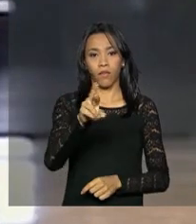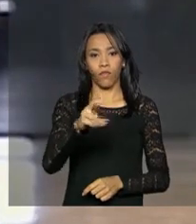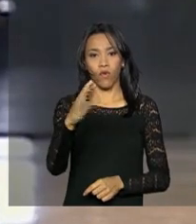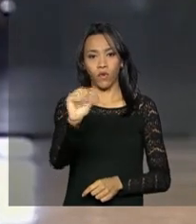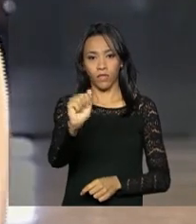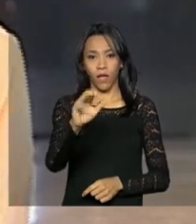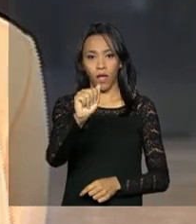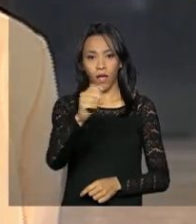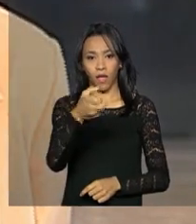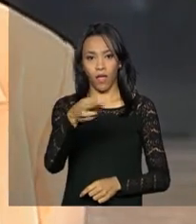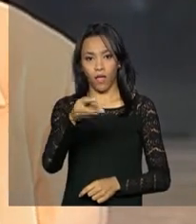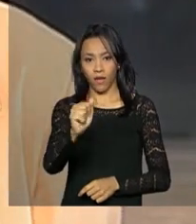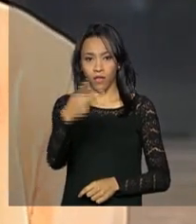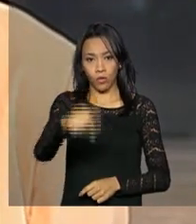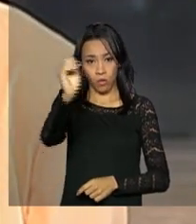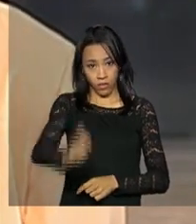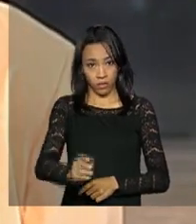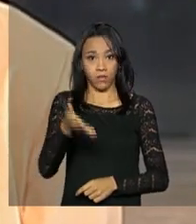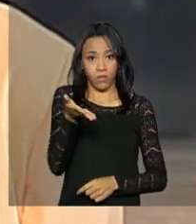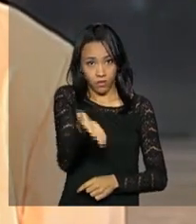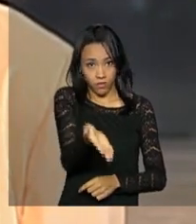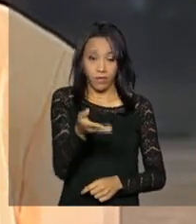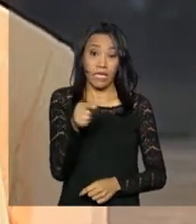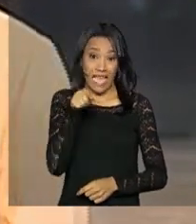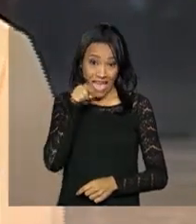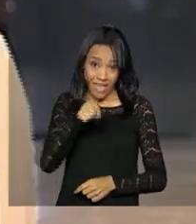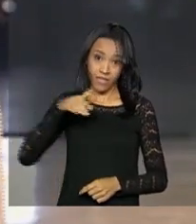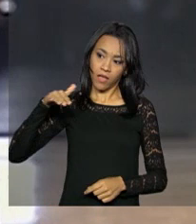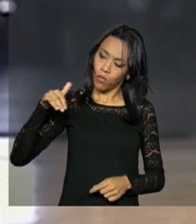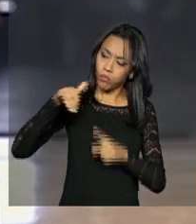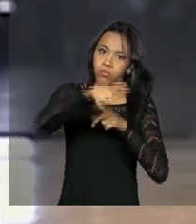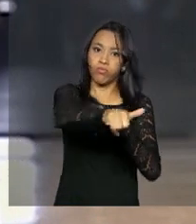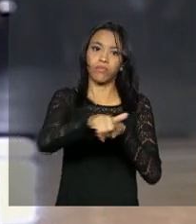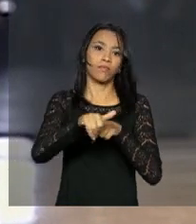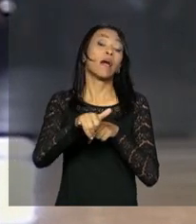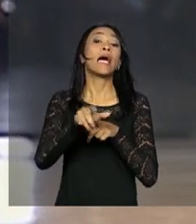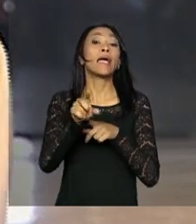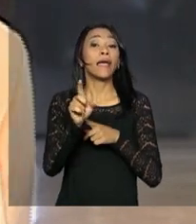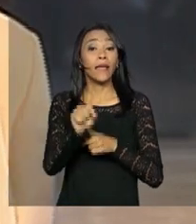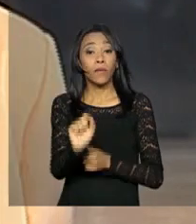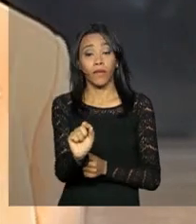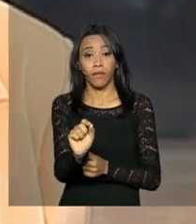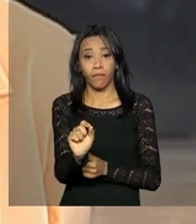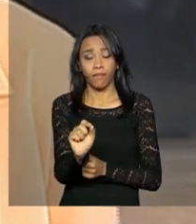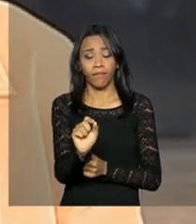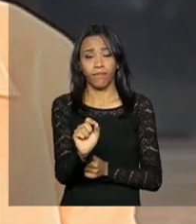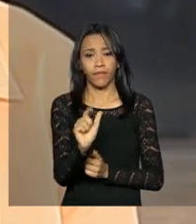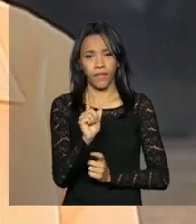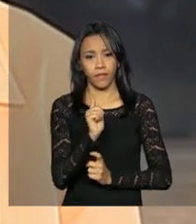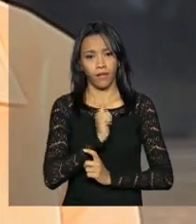dos consumidores, na medida que esse avião, ele permite que você tenha